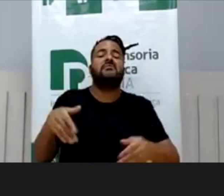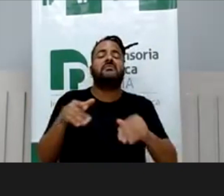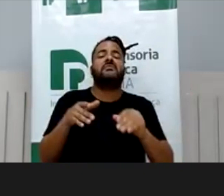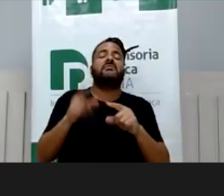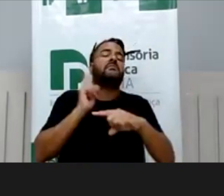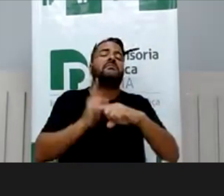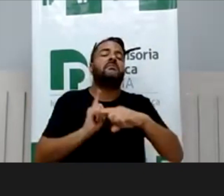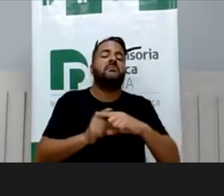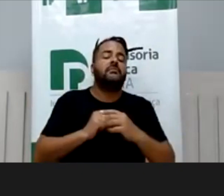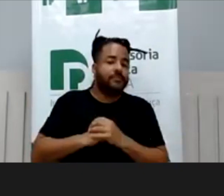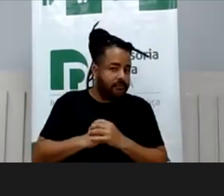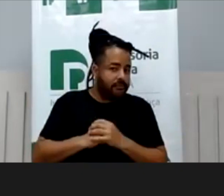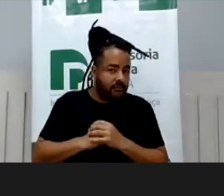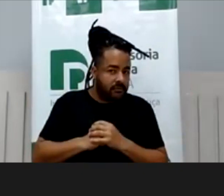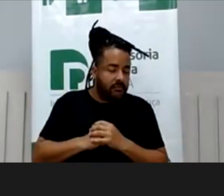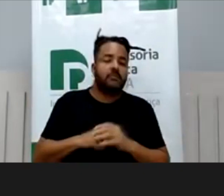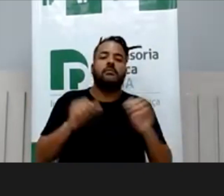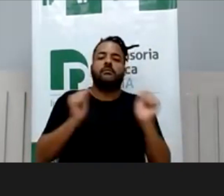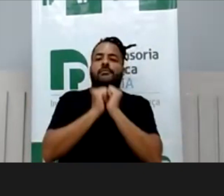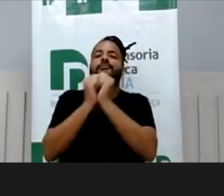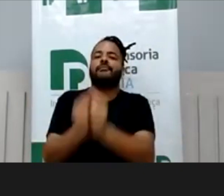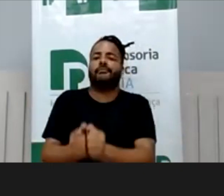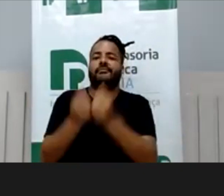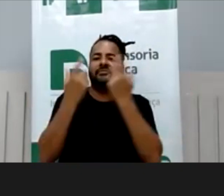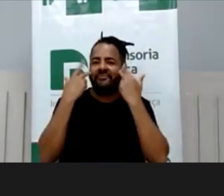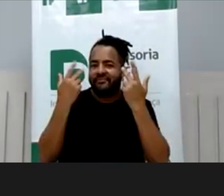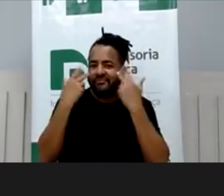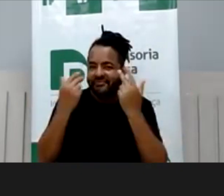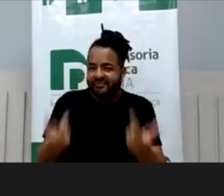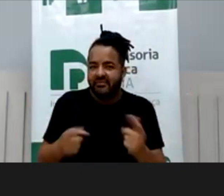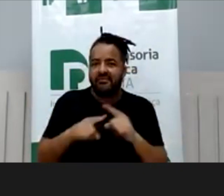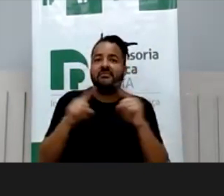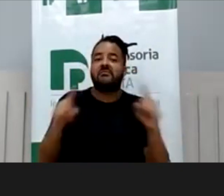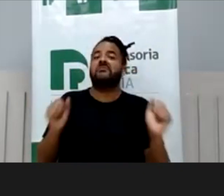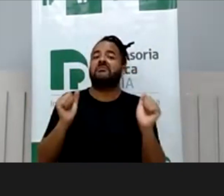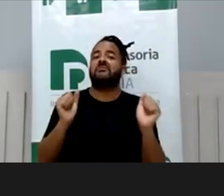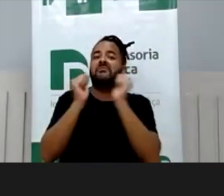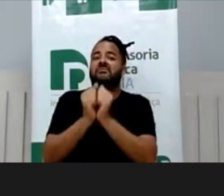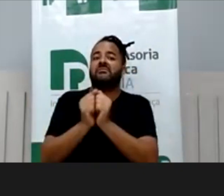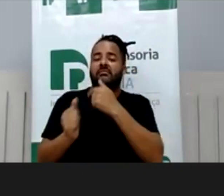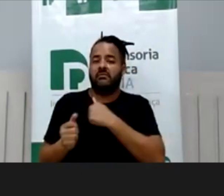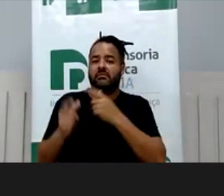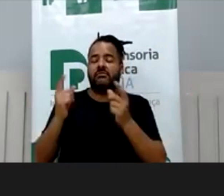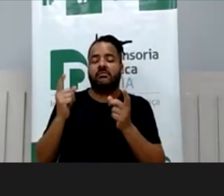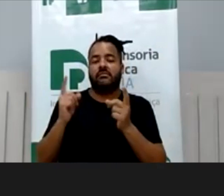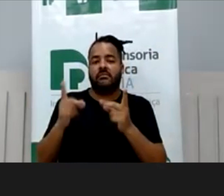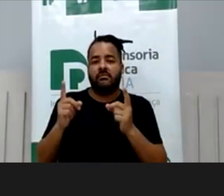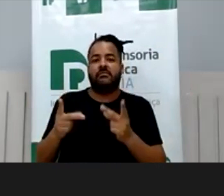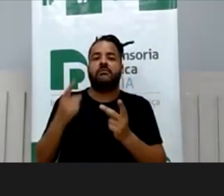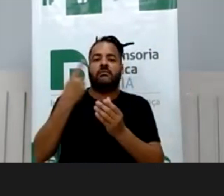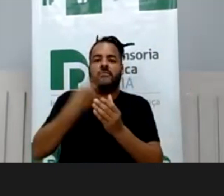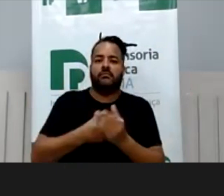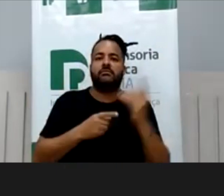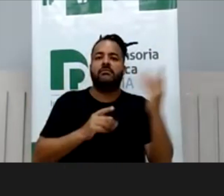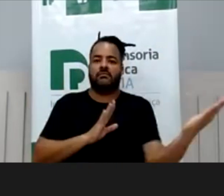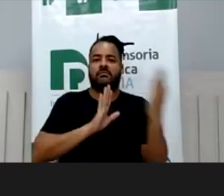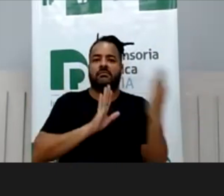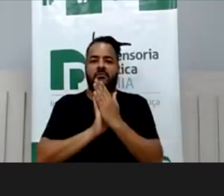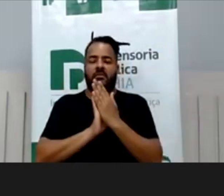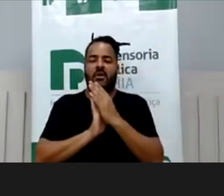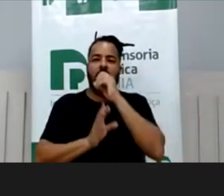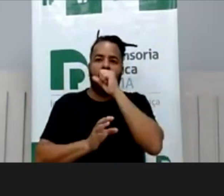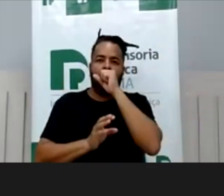os acompanhados, normal, não é situação de risco, mas ela está acompanhada por mim aqui vendendo, você me aborda? Então,